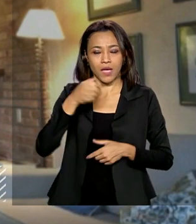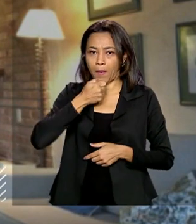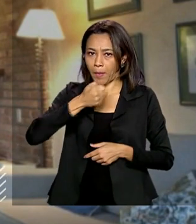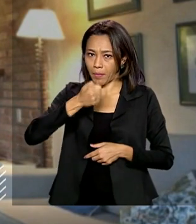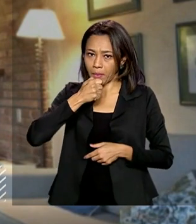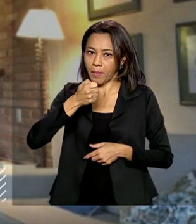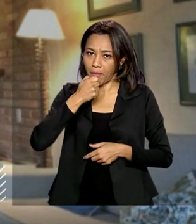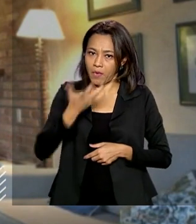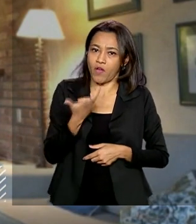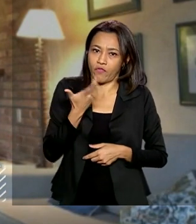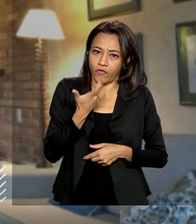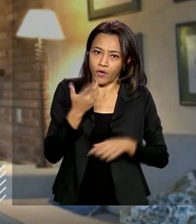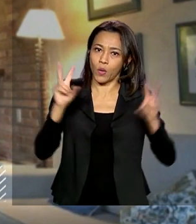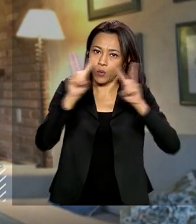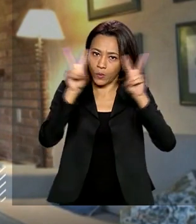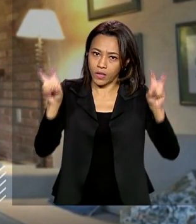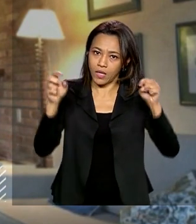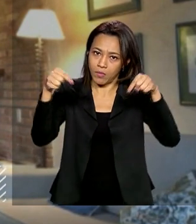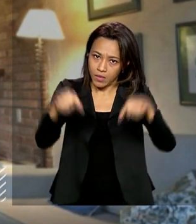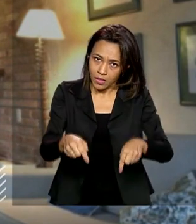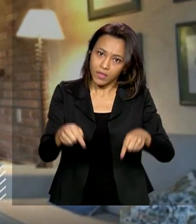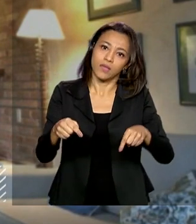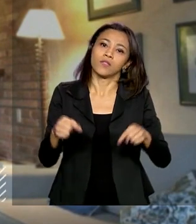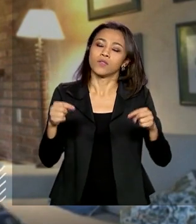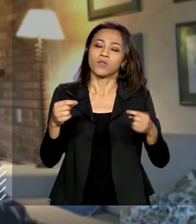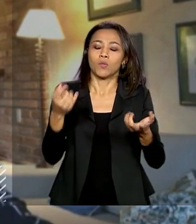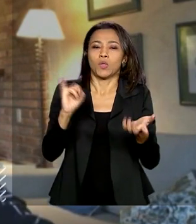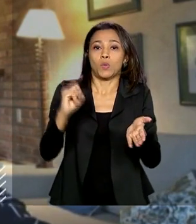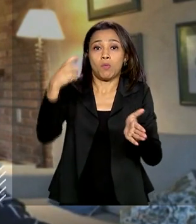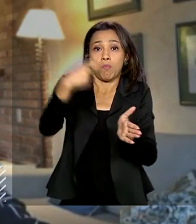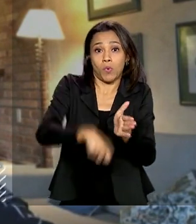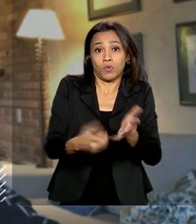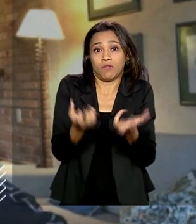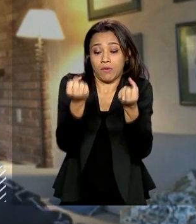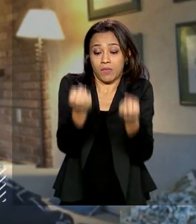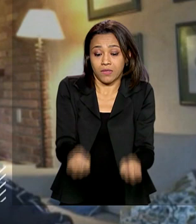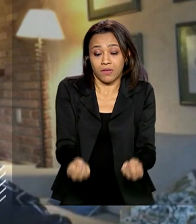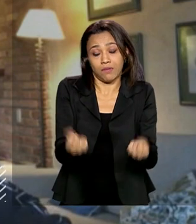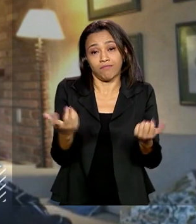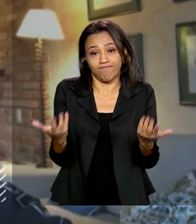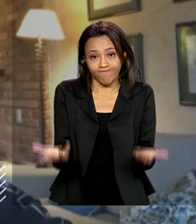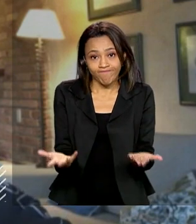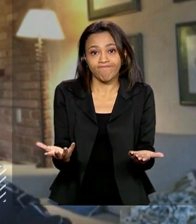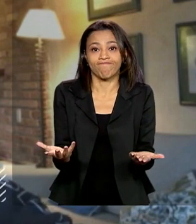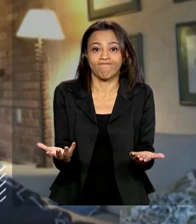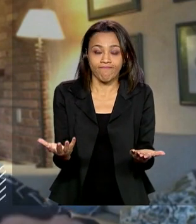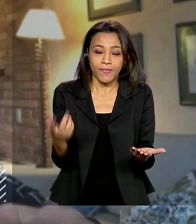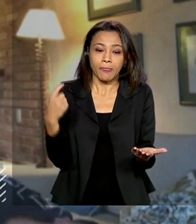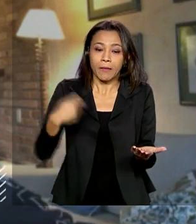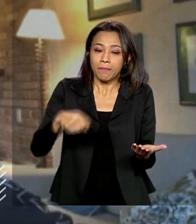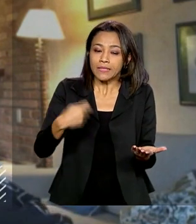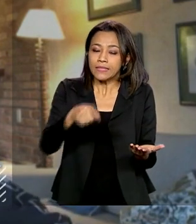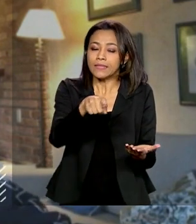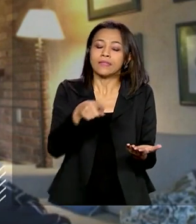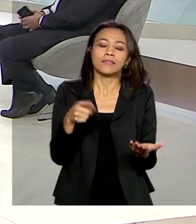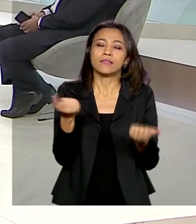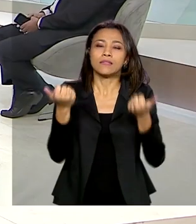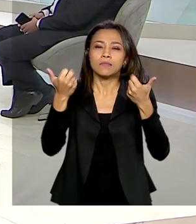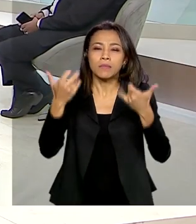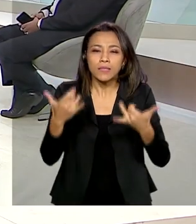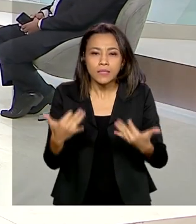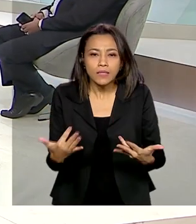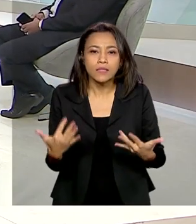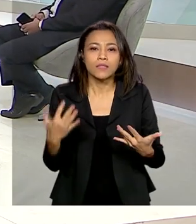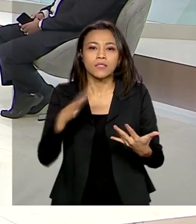colocando em termos do aumento de carga tributária. Isso tem que ser neutro em termos de aumento de carga